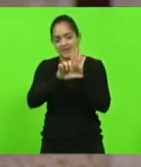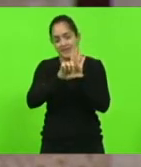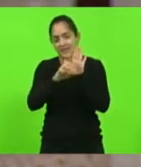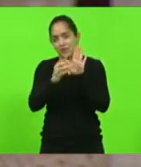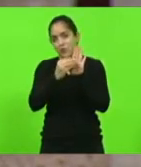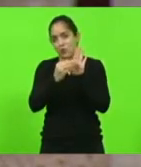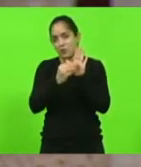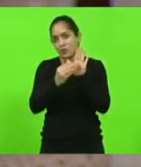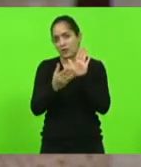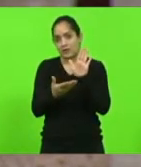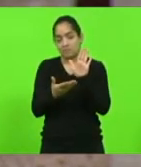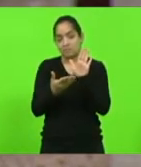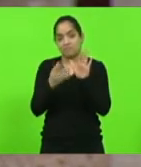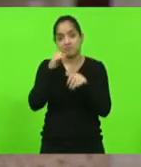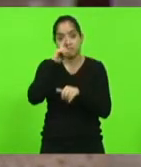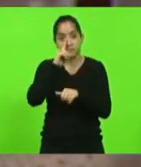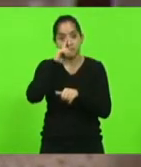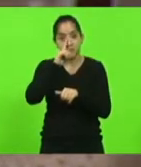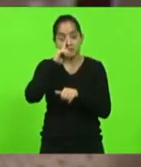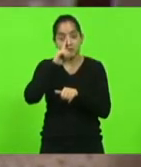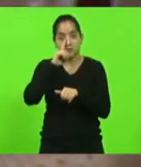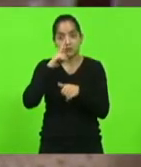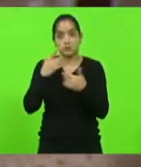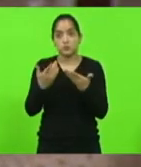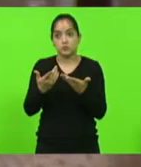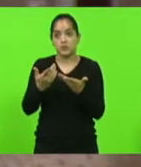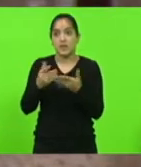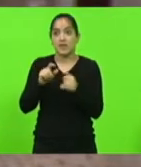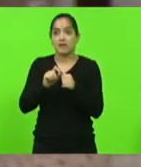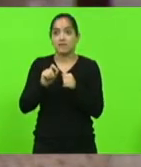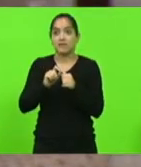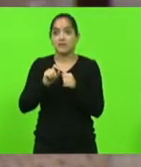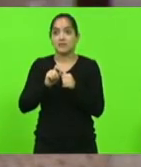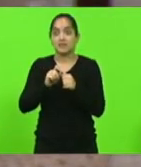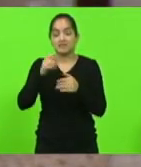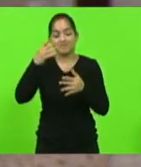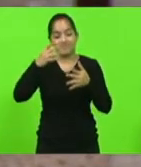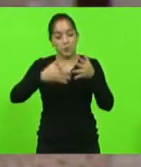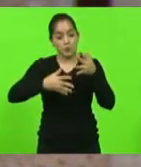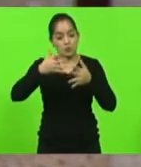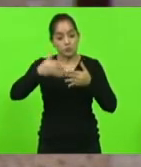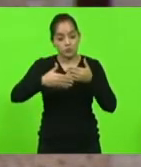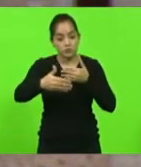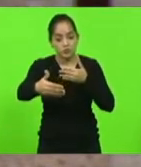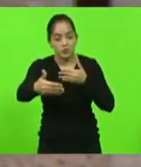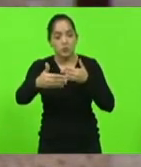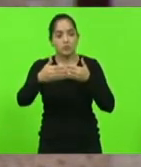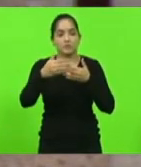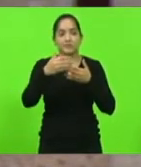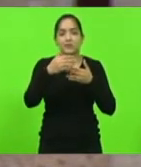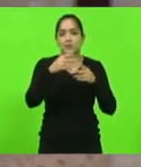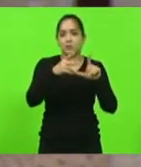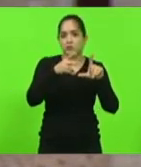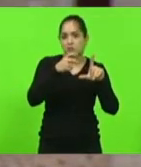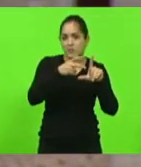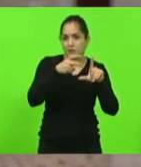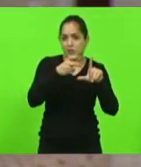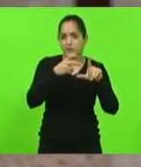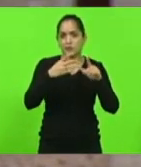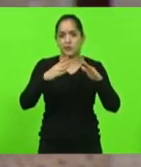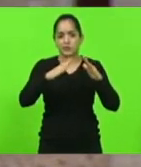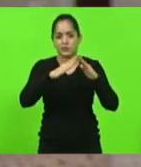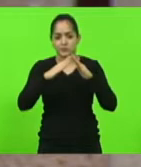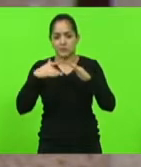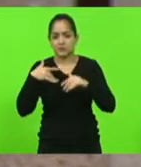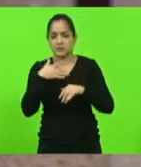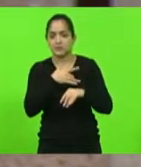isso é temerário é fazer com que haja confusão em laboratórios sem a devida